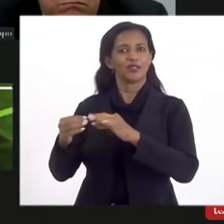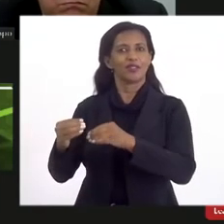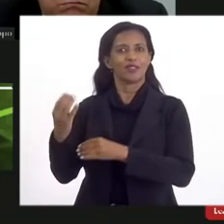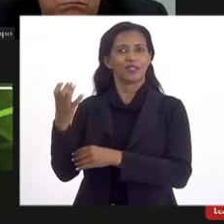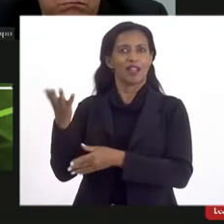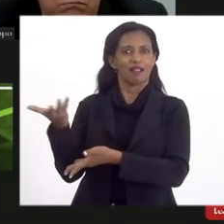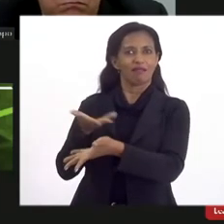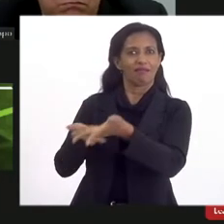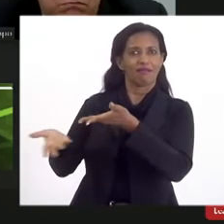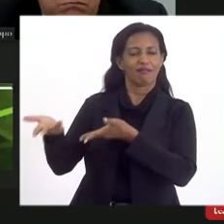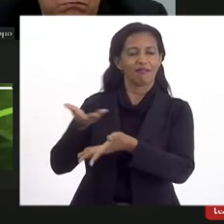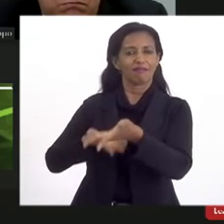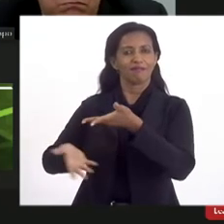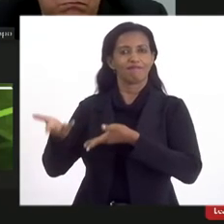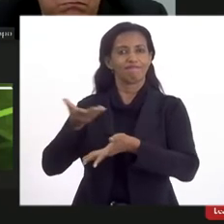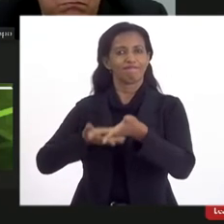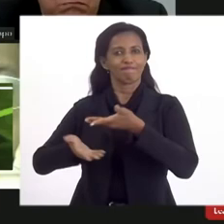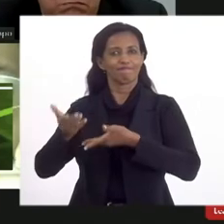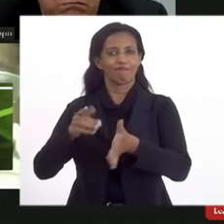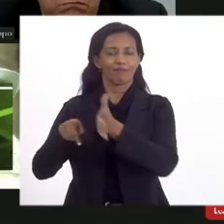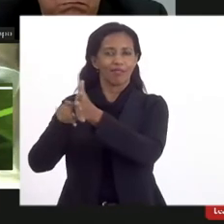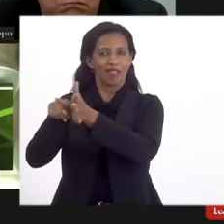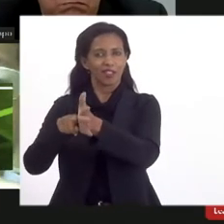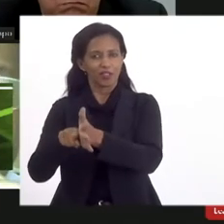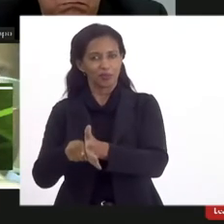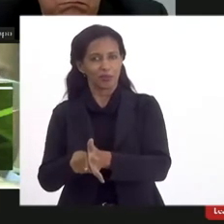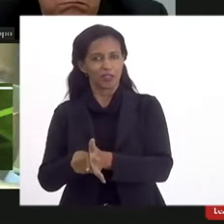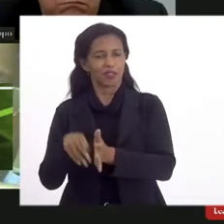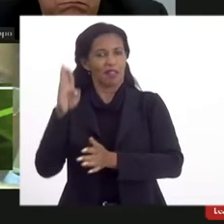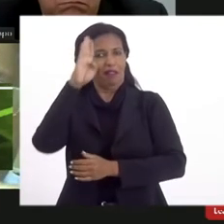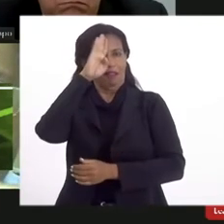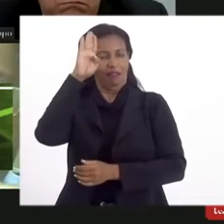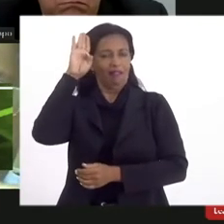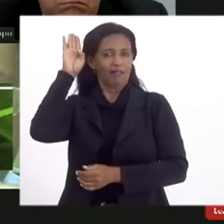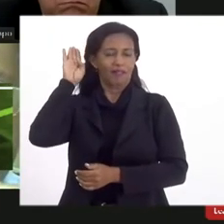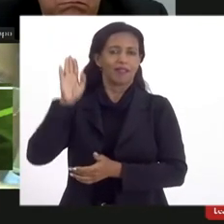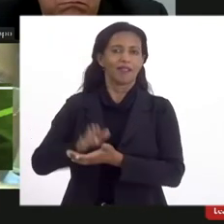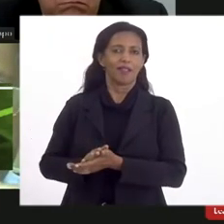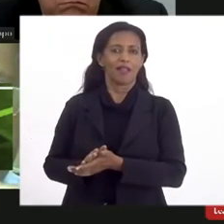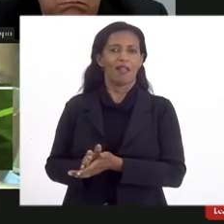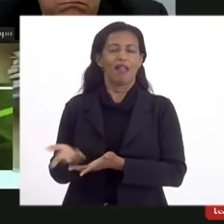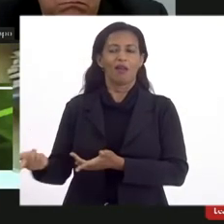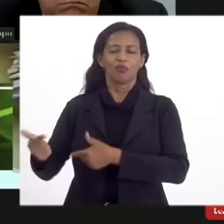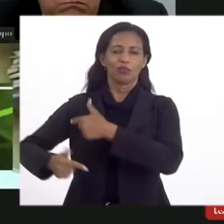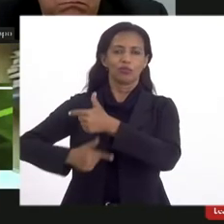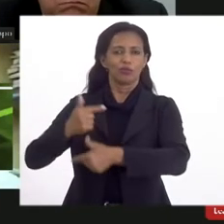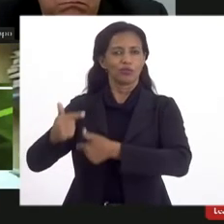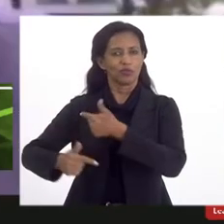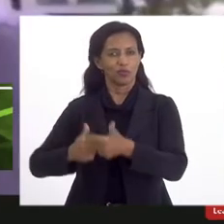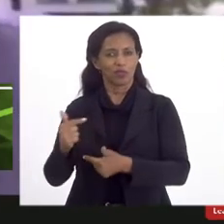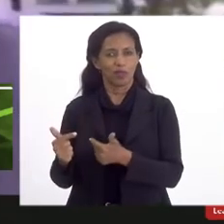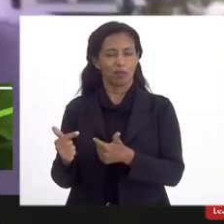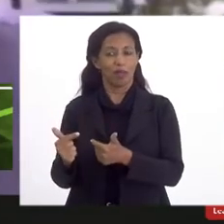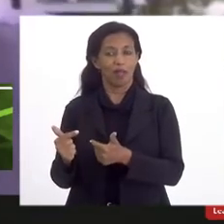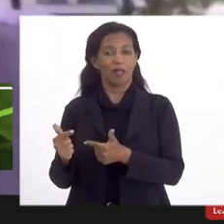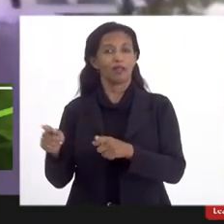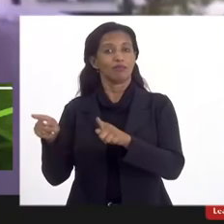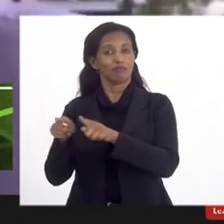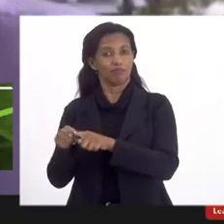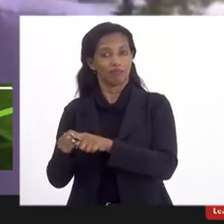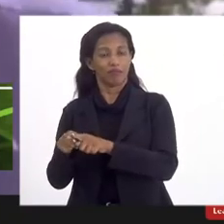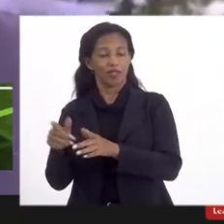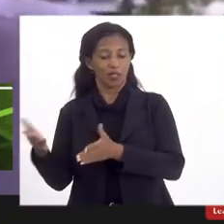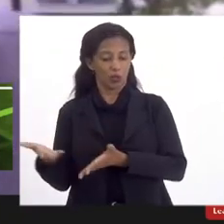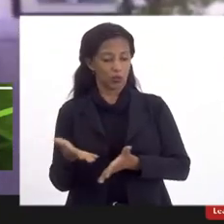interação das pesquisas acadêmicas a interação de atividades docentes e de outro lado